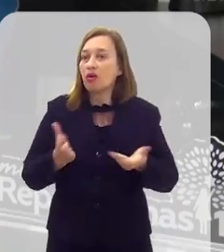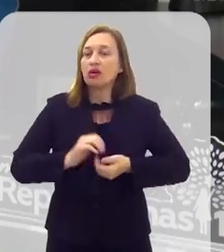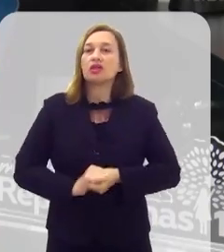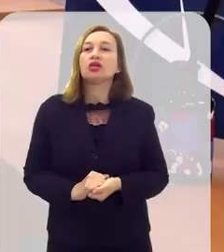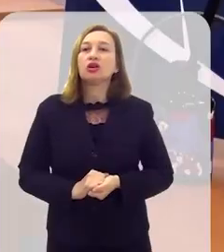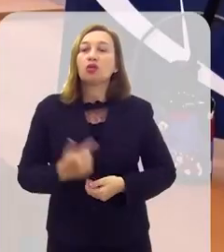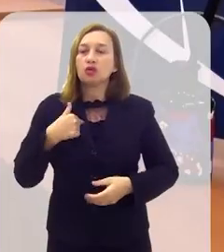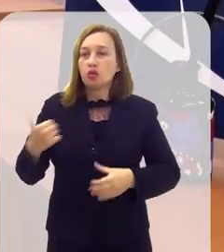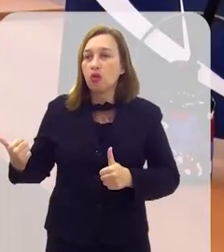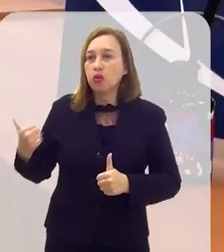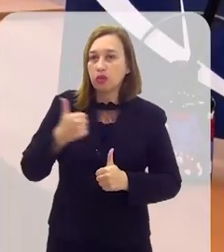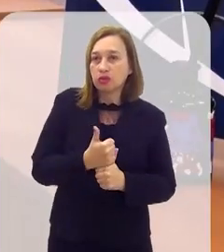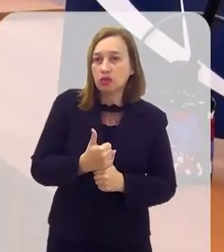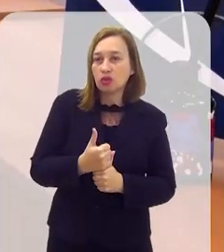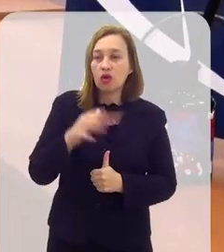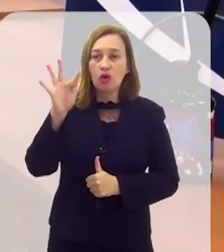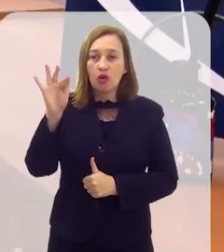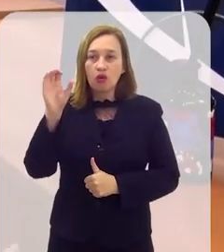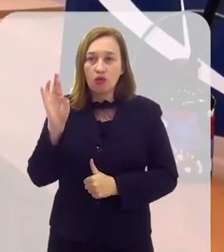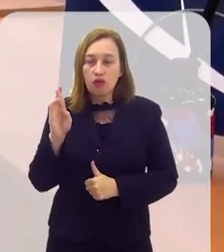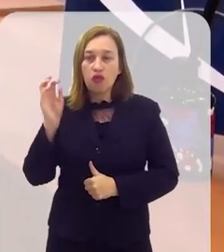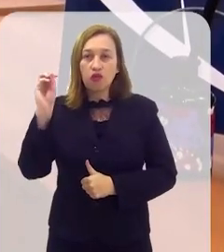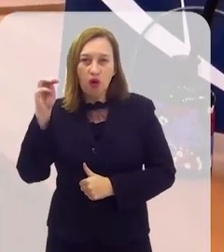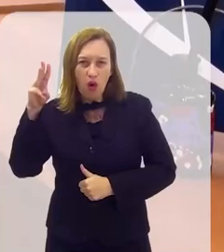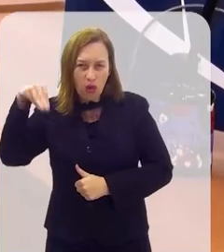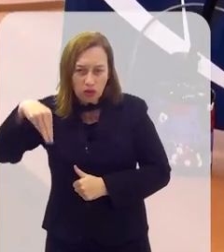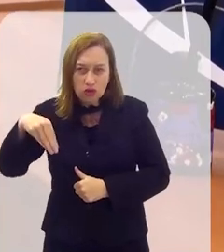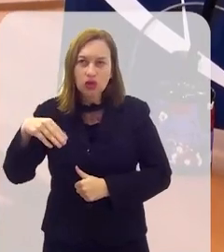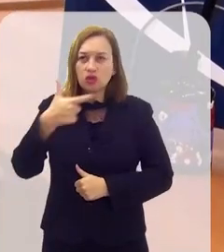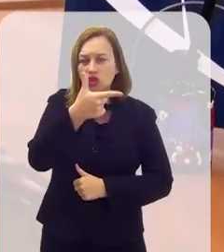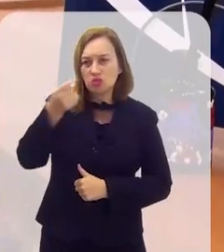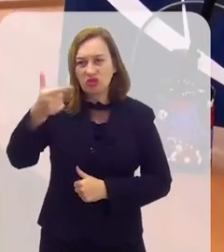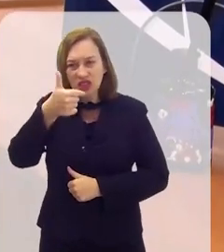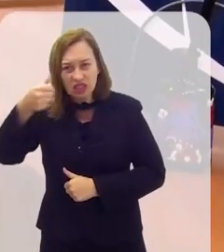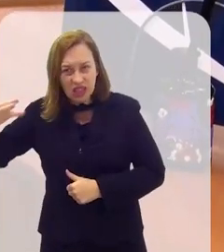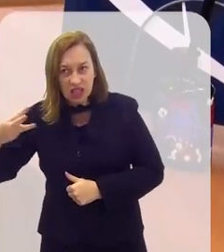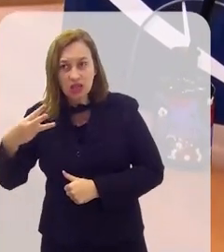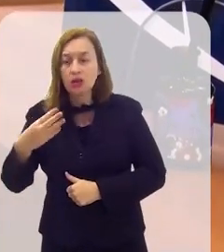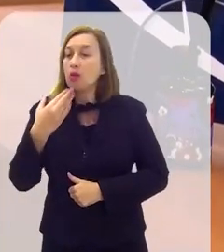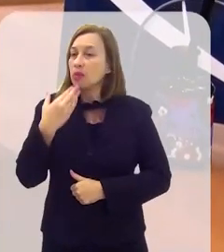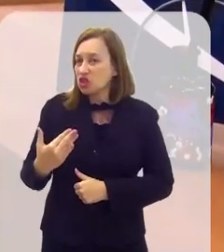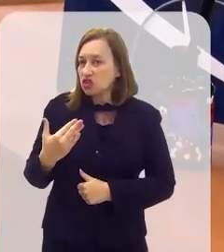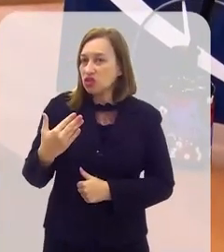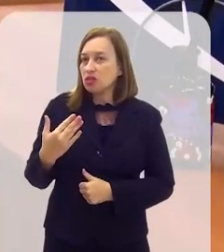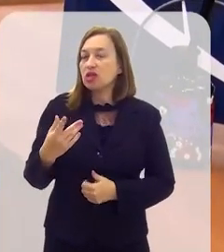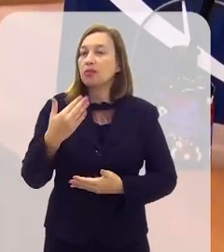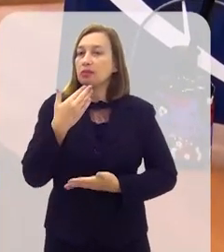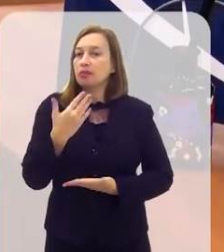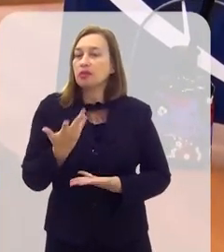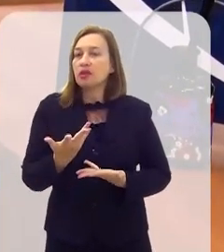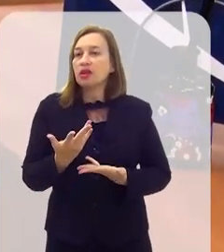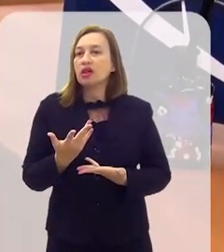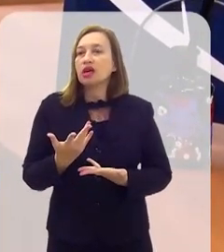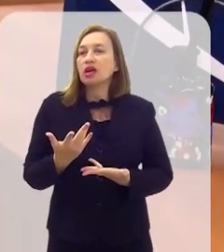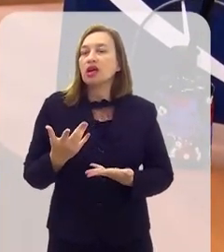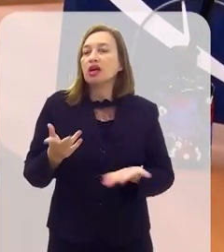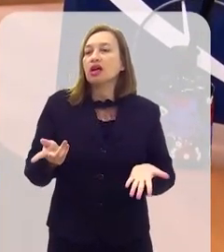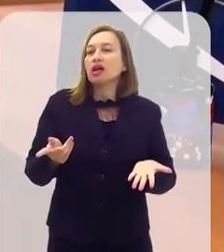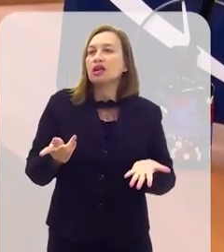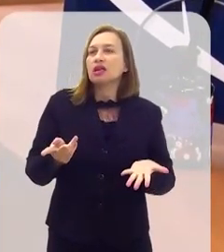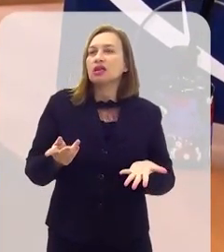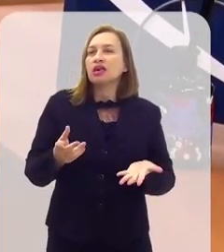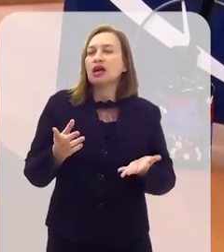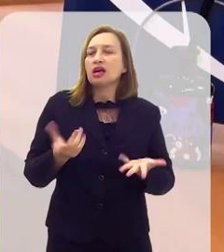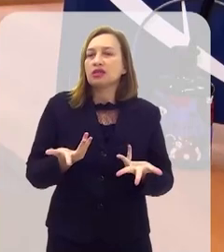ainda esse ano. Quando eu assumi o Fórum em 2023, foi uma das primeiras demandas logo que apareceu, que apareceu, que